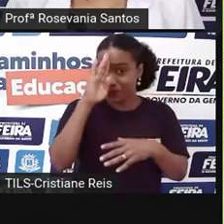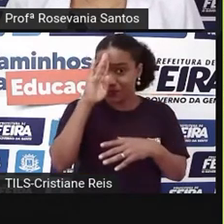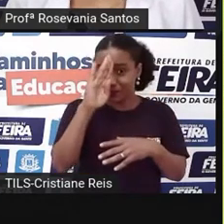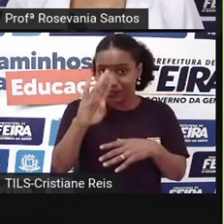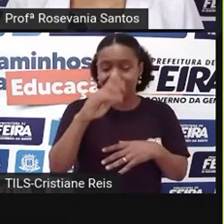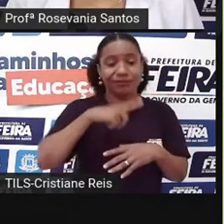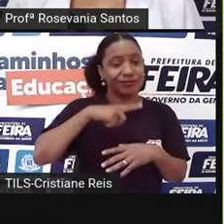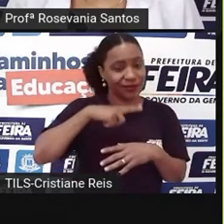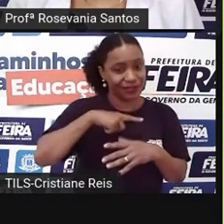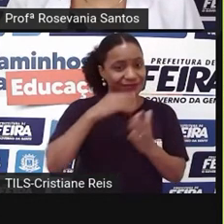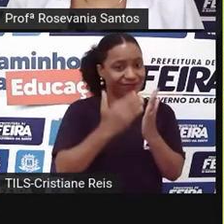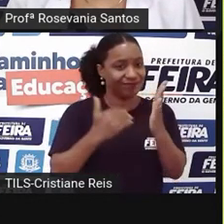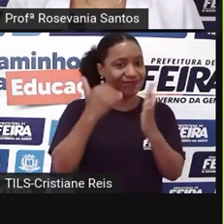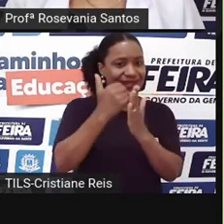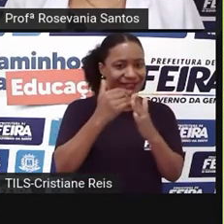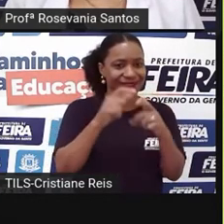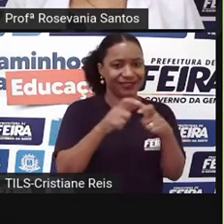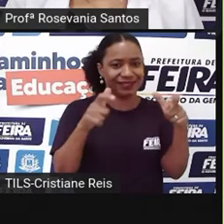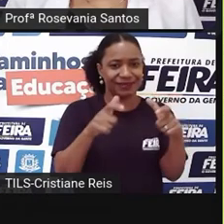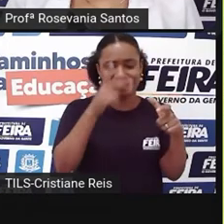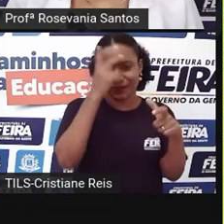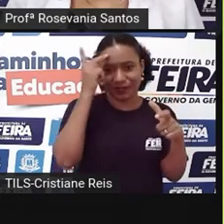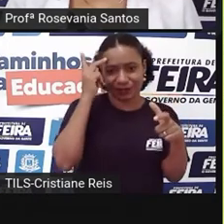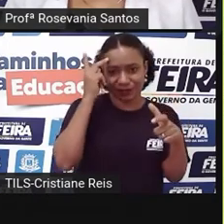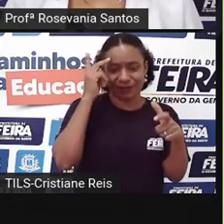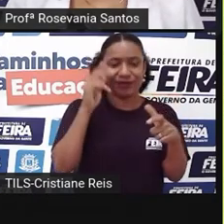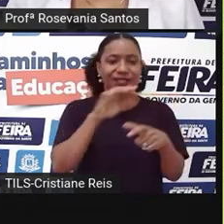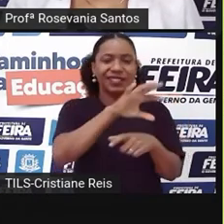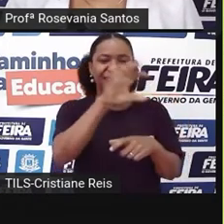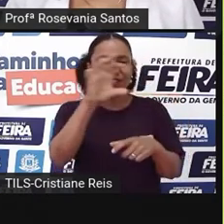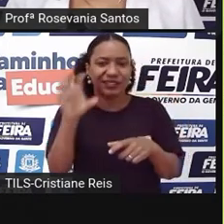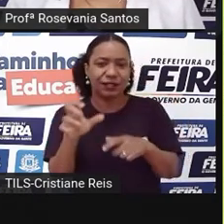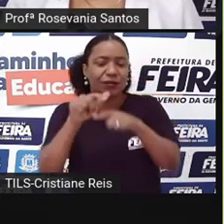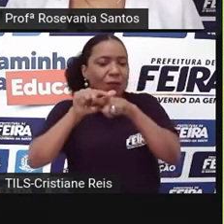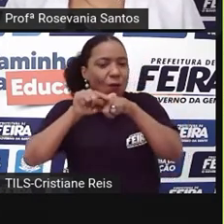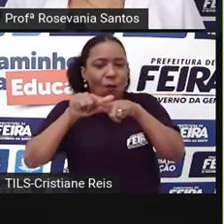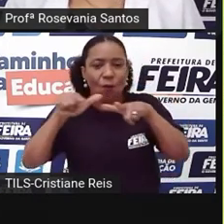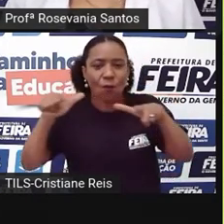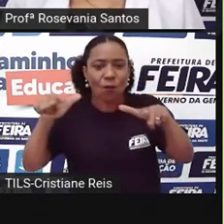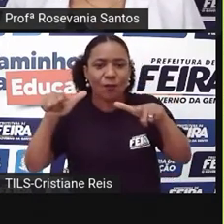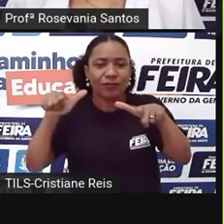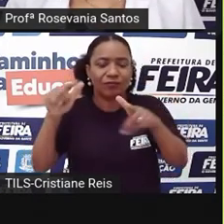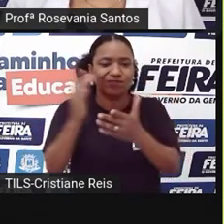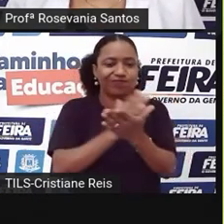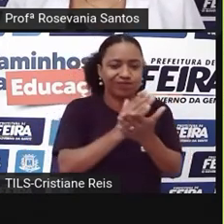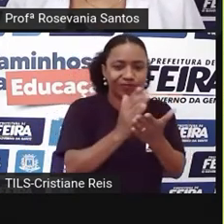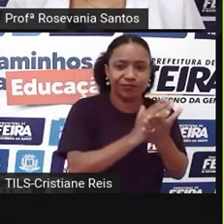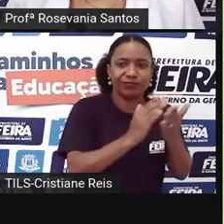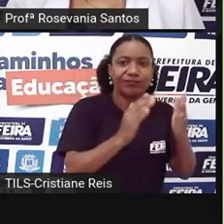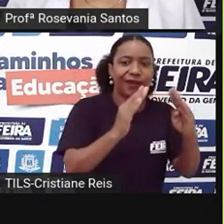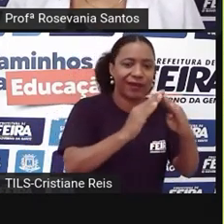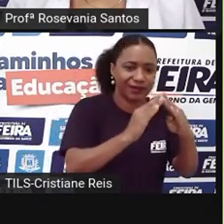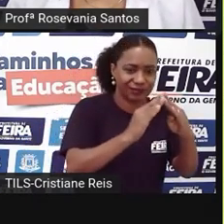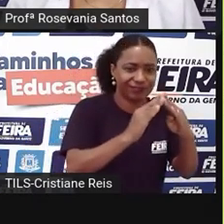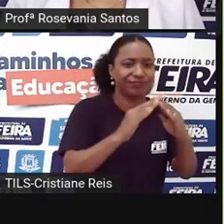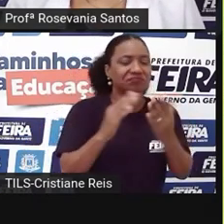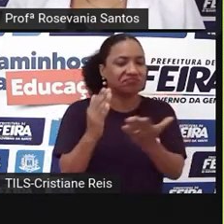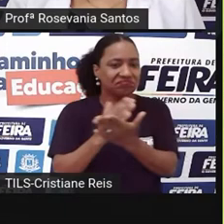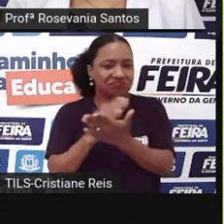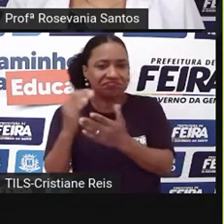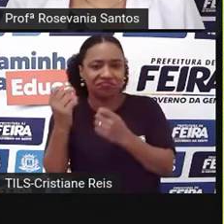e o restante da região é bem, vamos dizer assim, incipiente a quantidade de pessoas, né, que